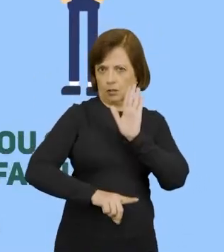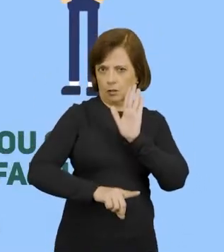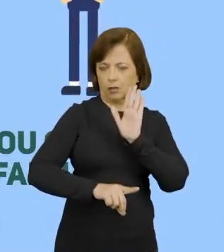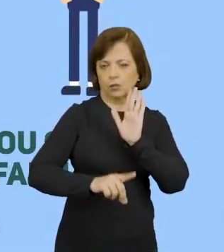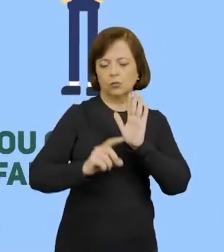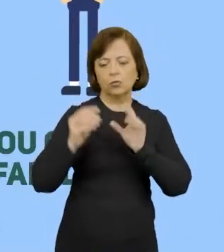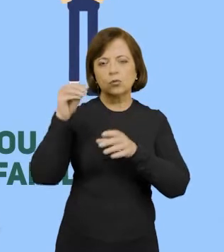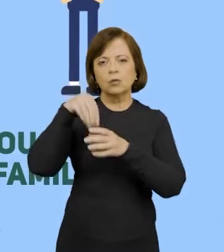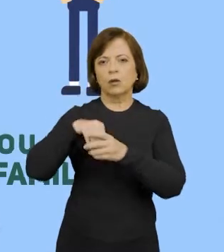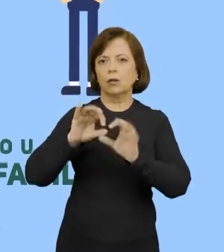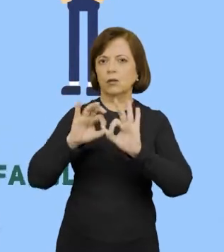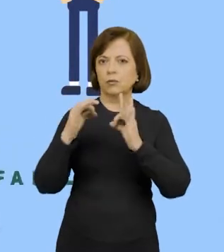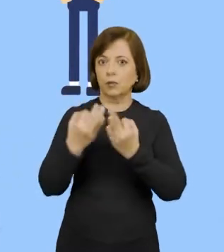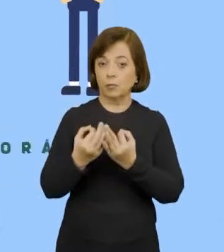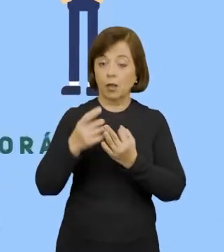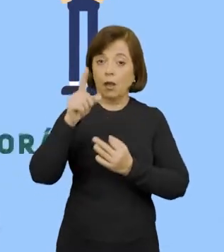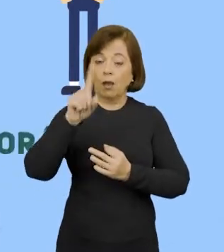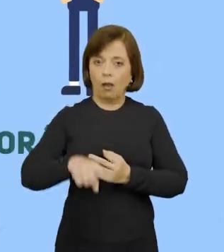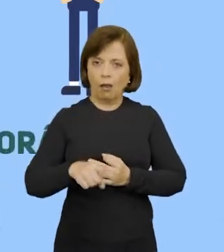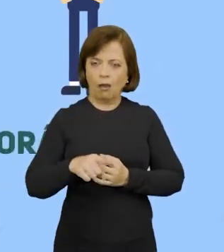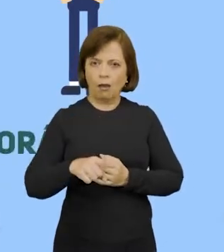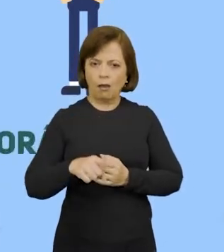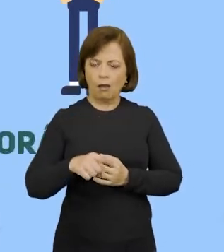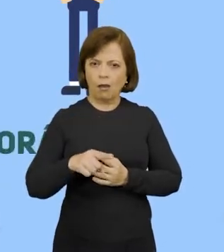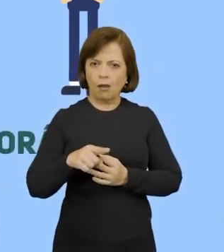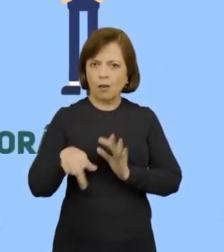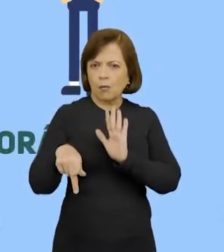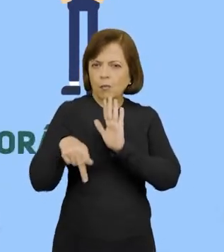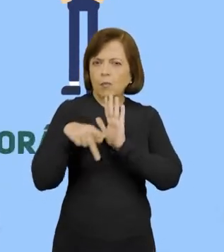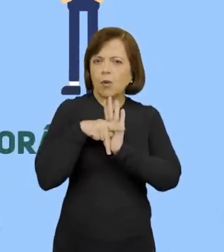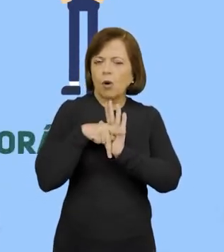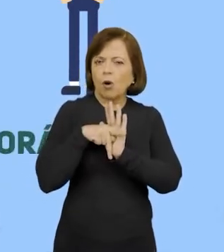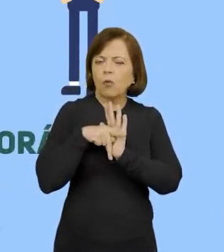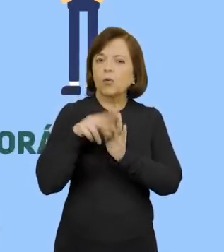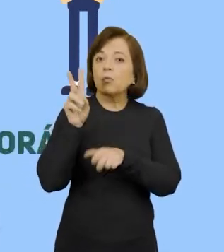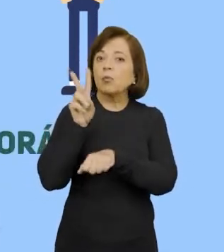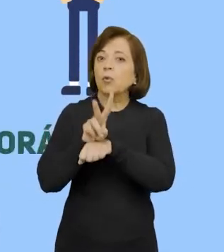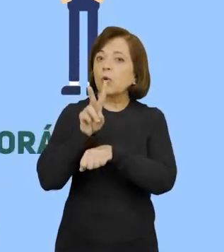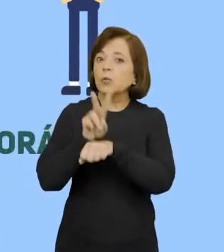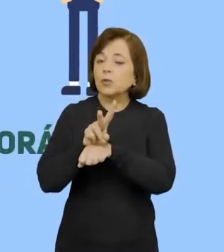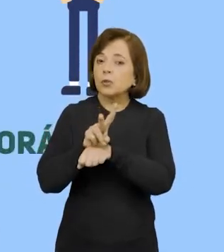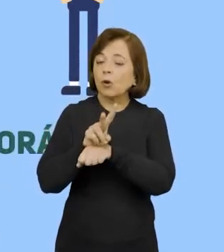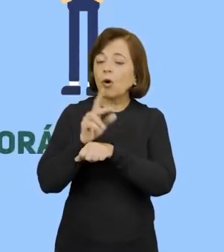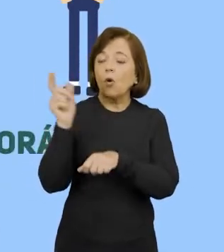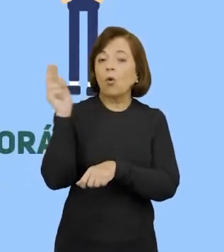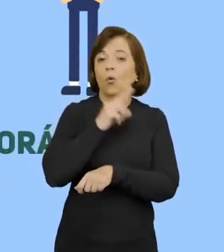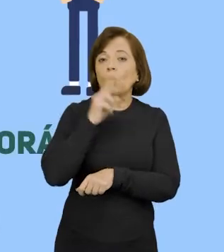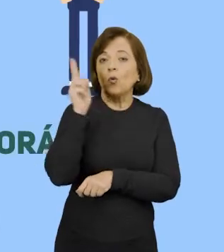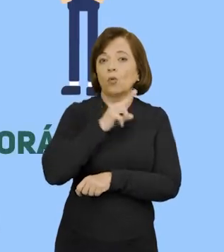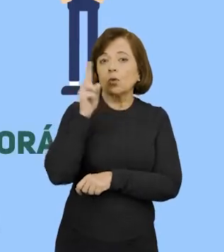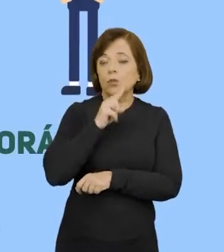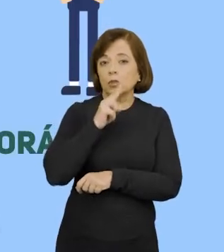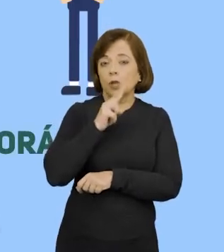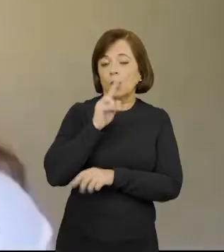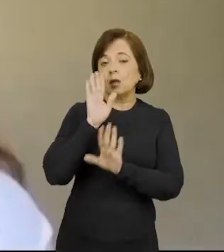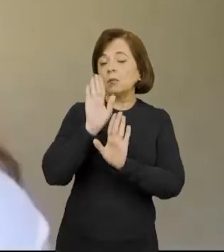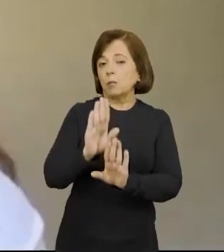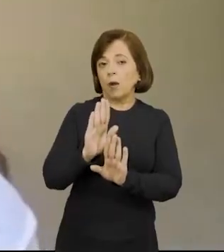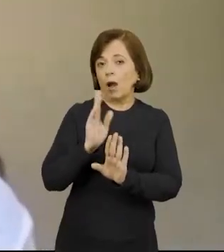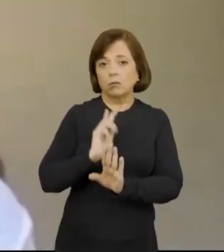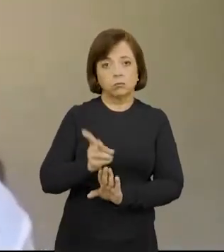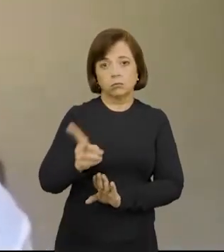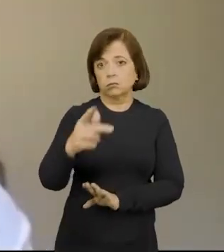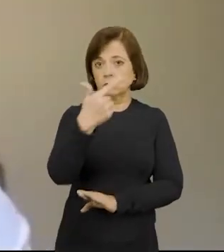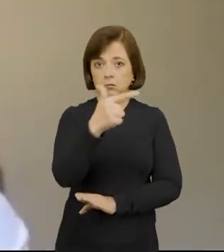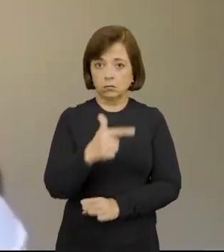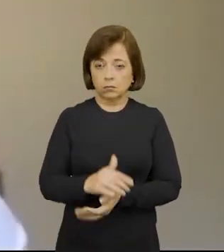familiar. É um serviço de caráter provisório, emergencial e temporário. Esse